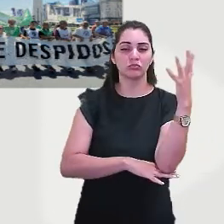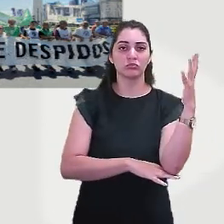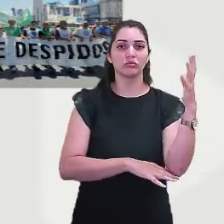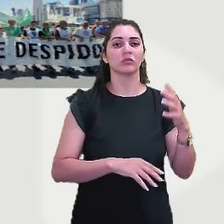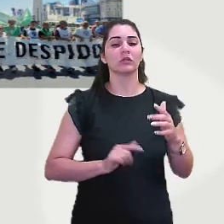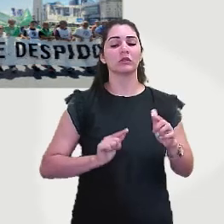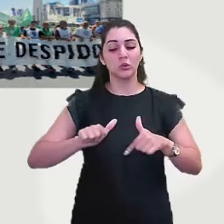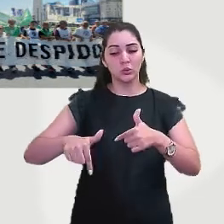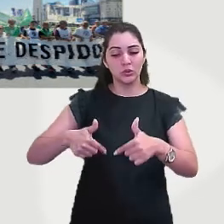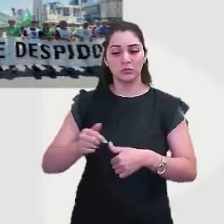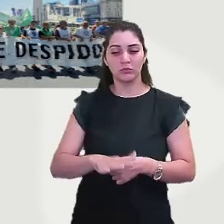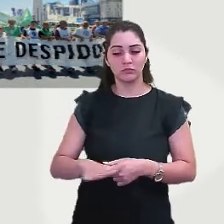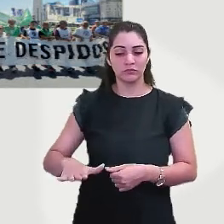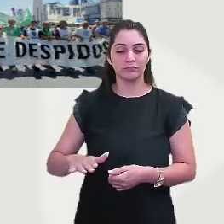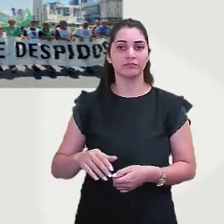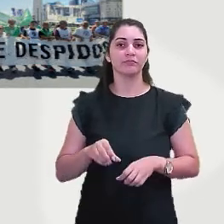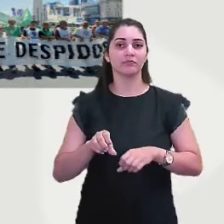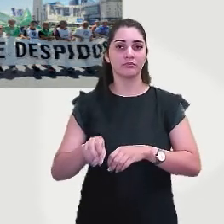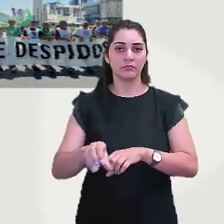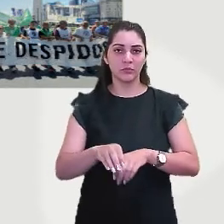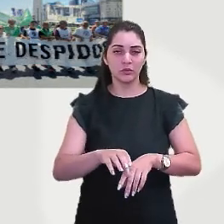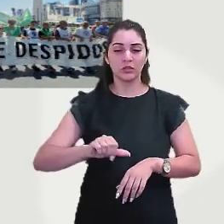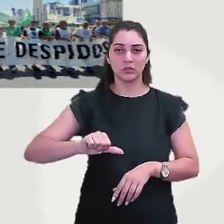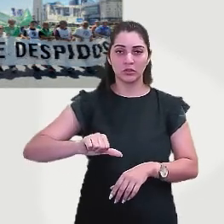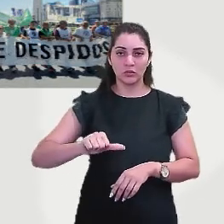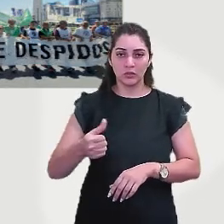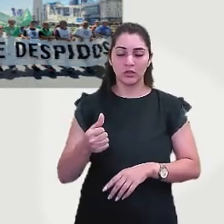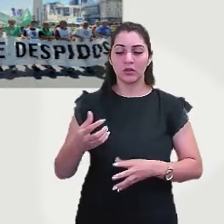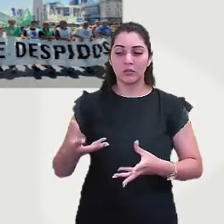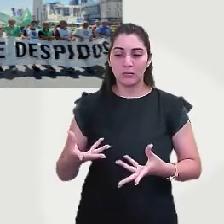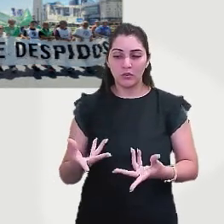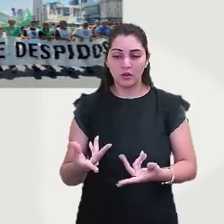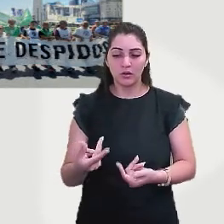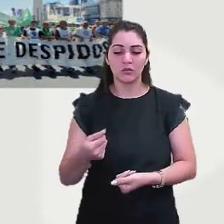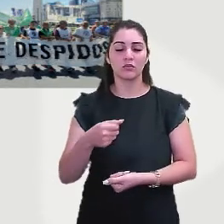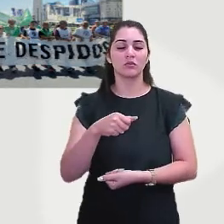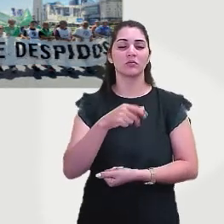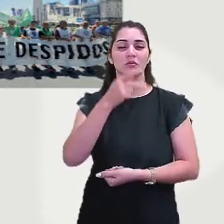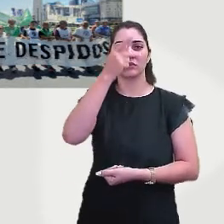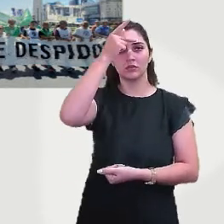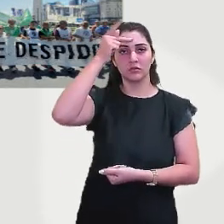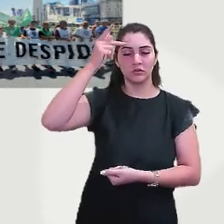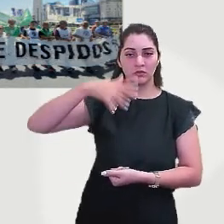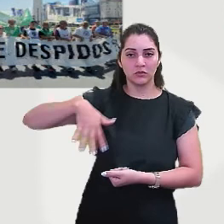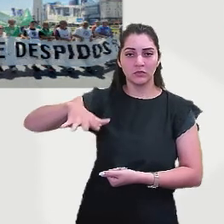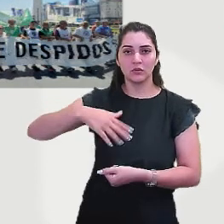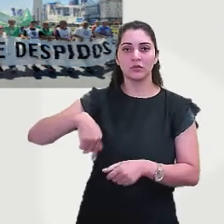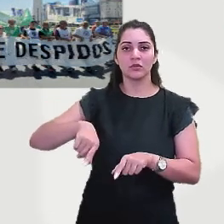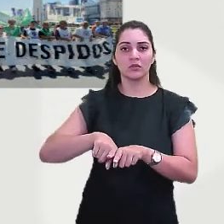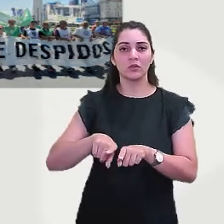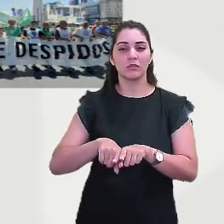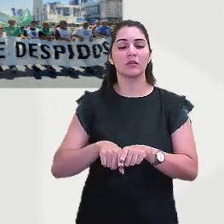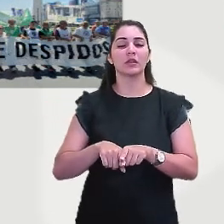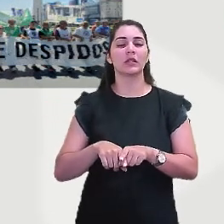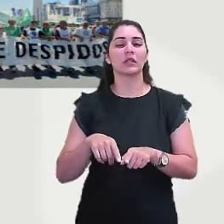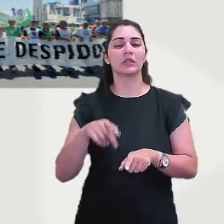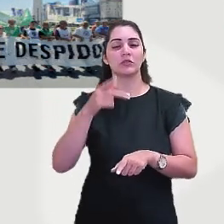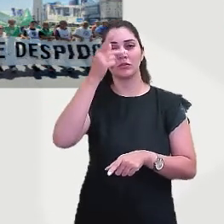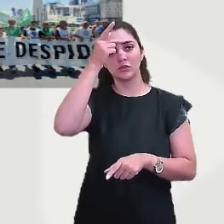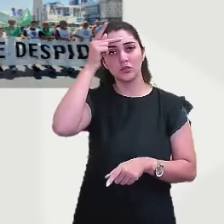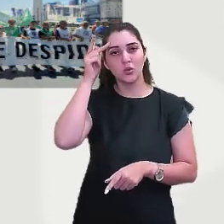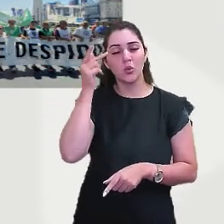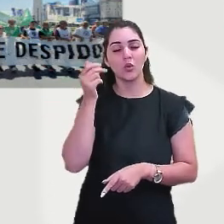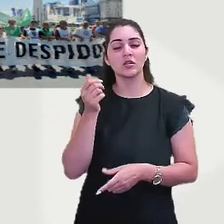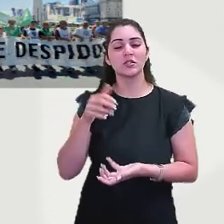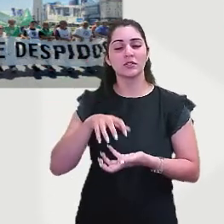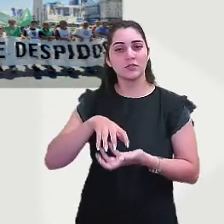trabalho infantil, por educação de qualidade para todas as pessoas e a proteção das pessoas idosas e direitos das mulheres e também